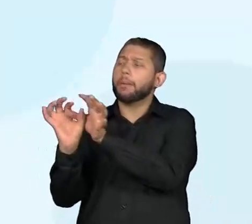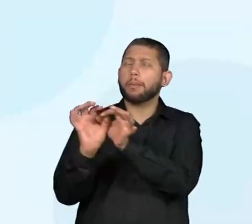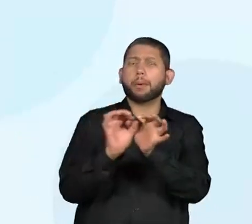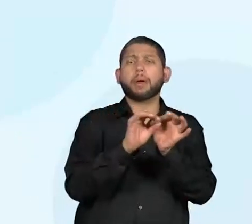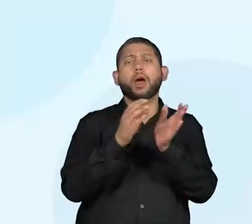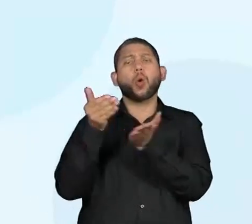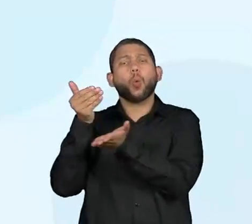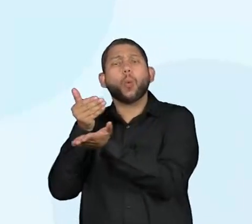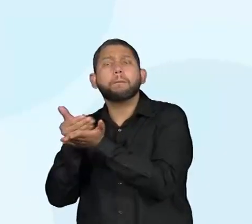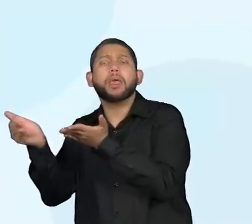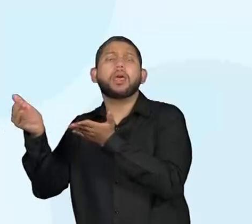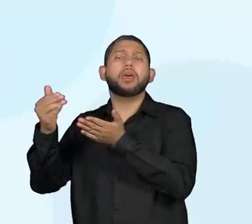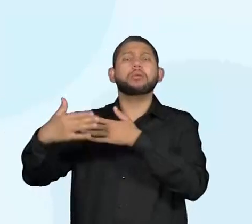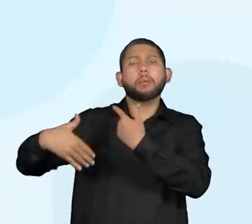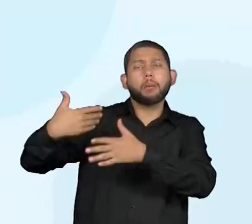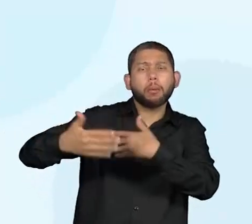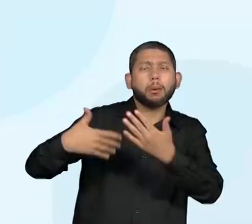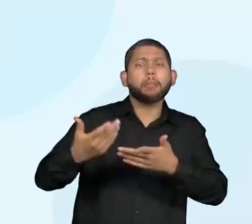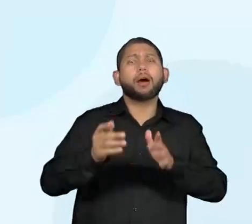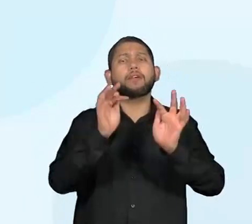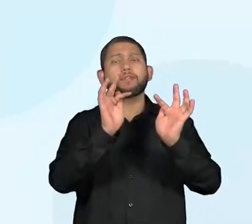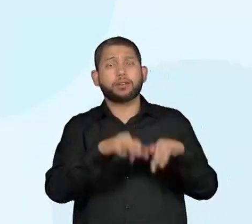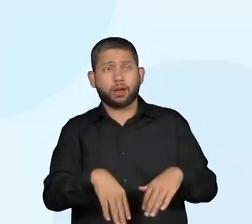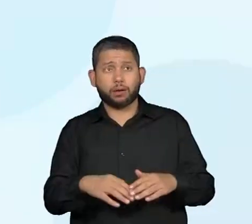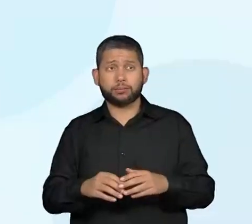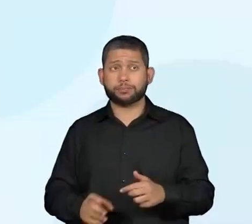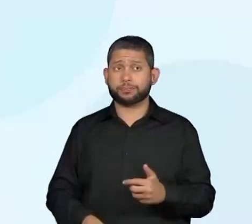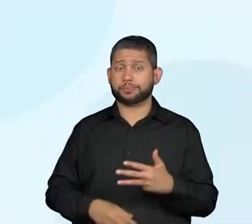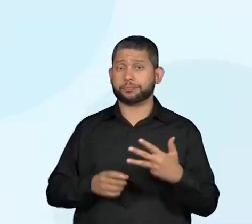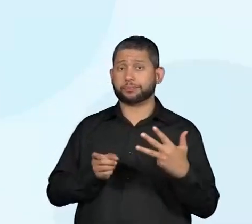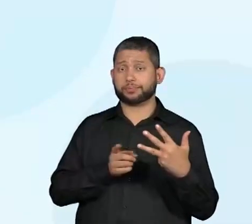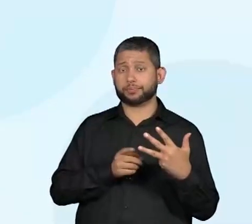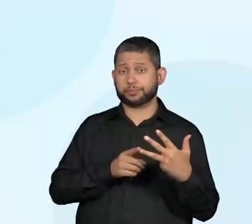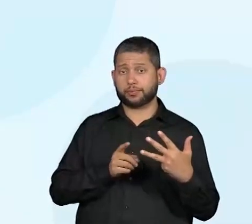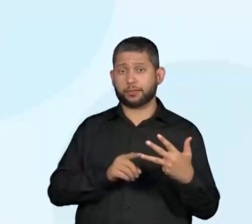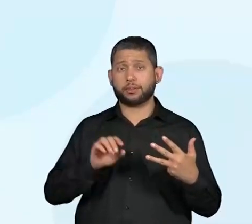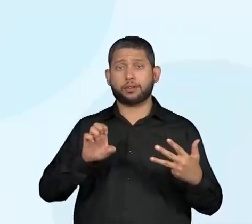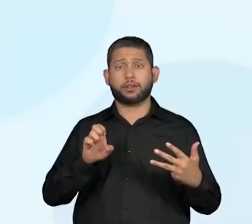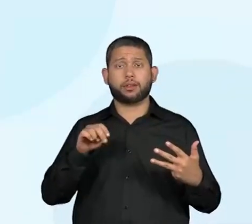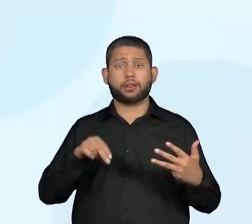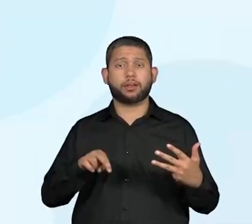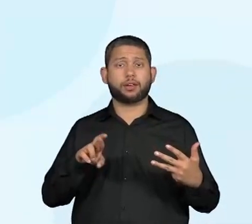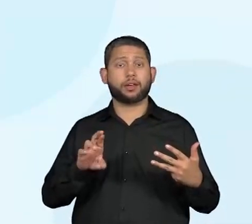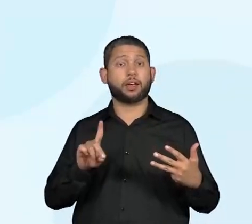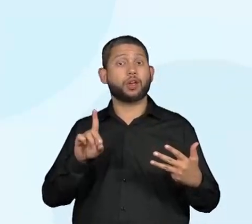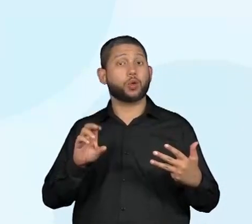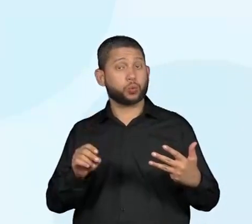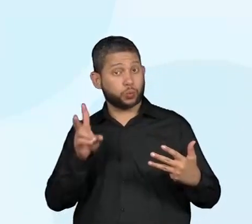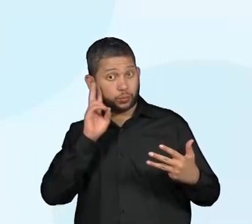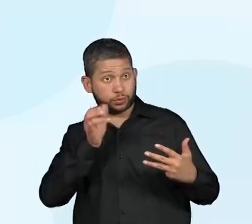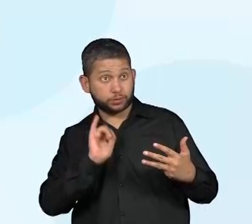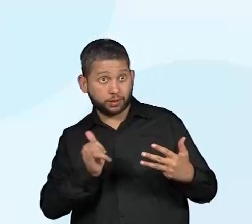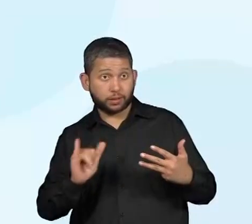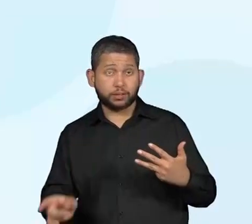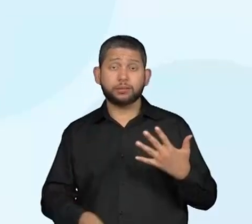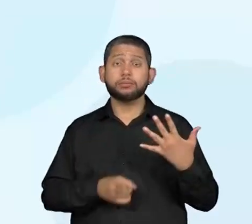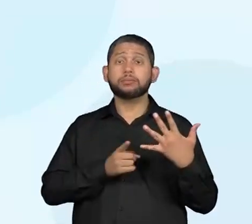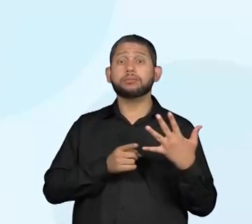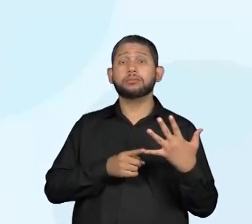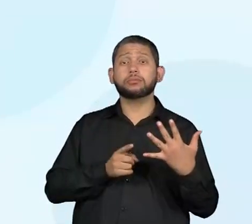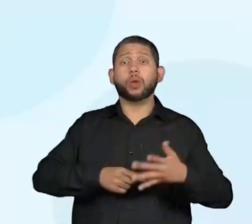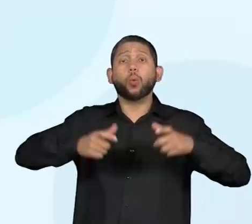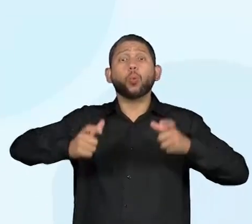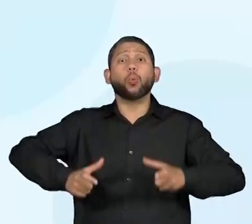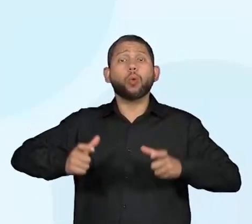meio, enfim, que traga um enredo, assim como o texto narrativo. E lugar onde acontece